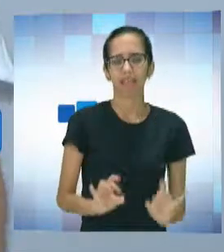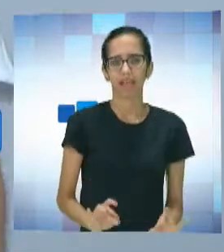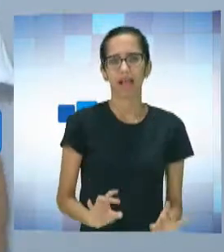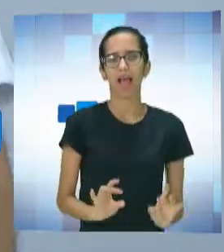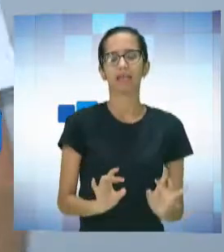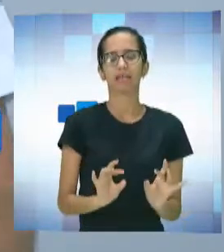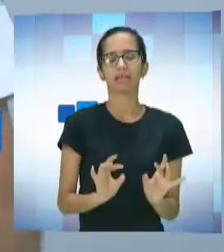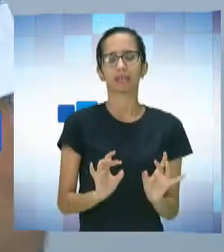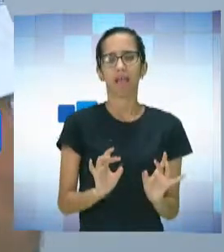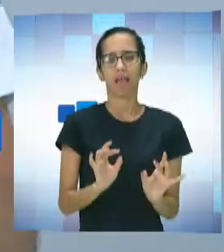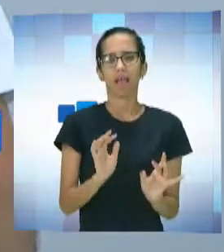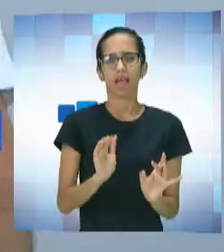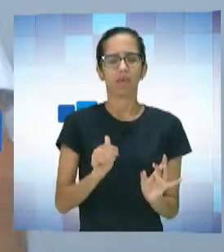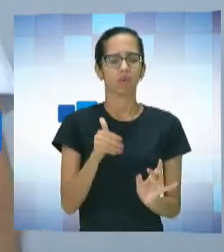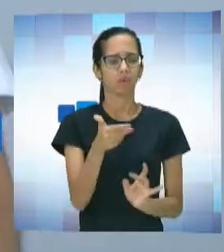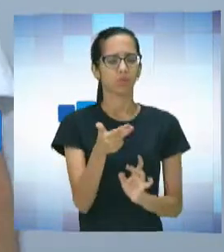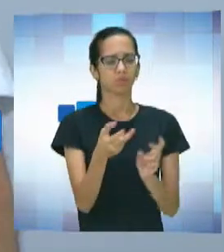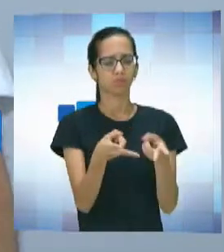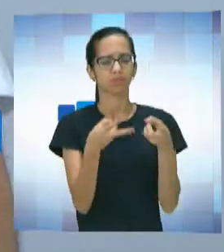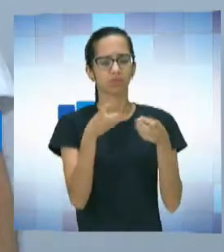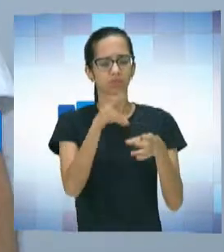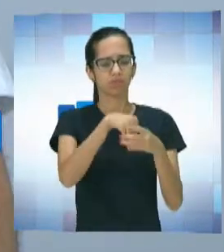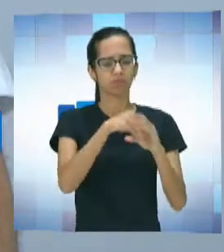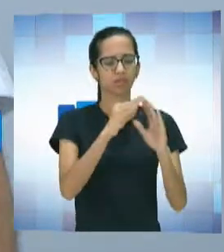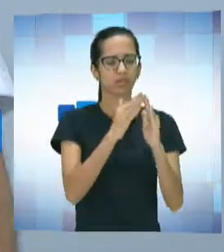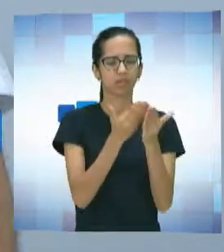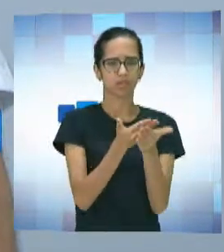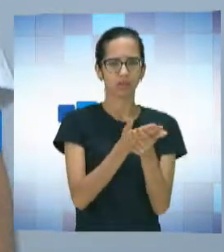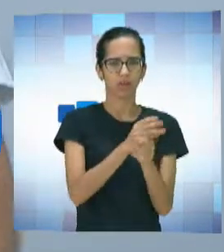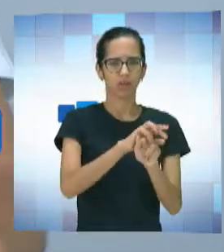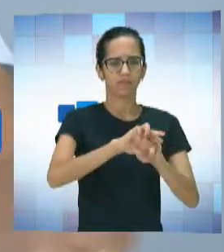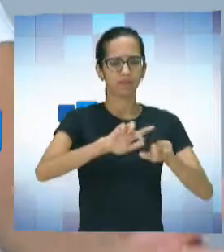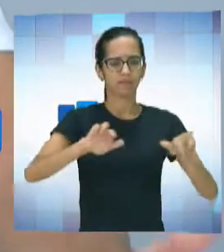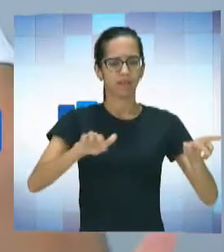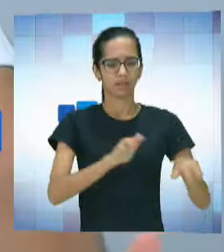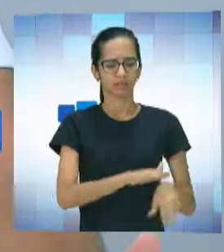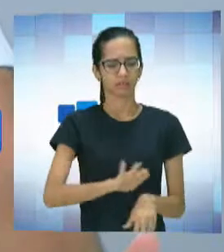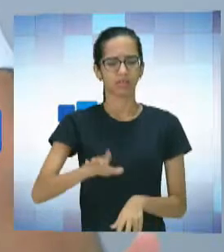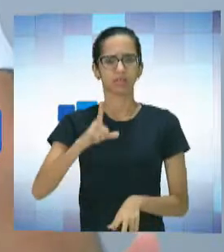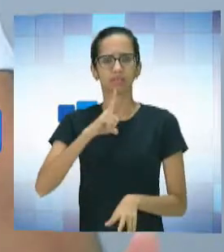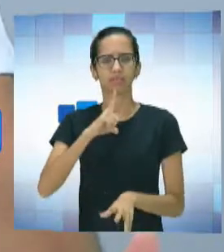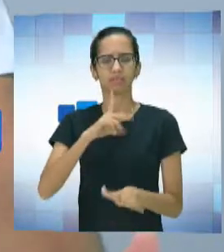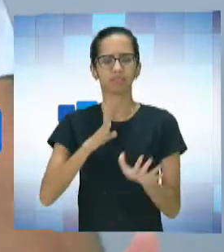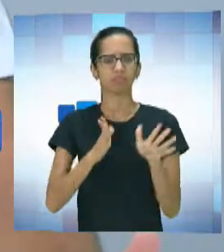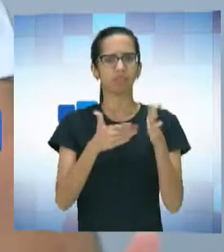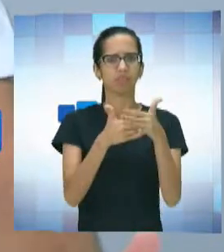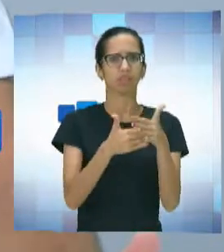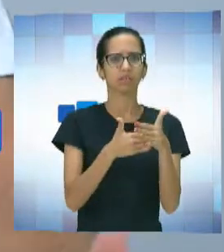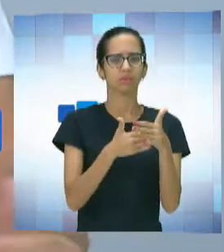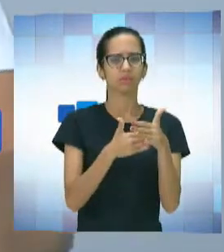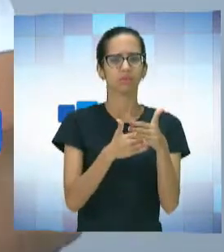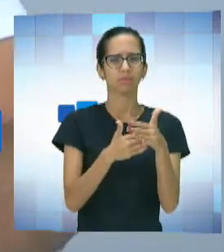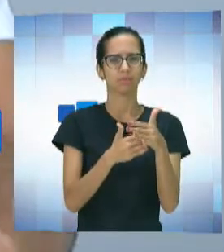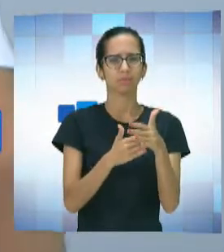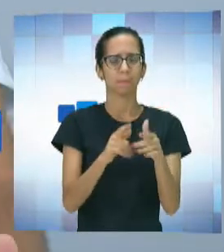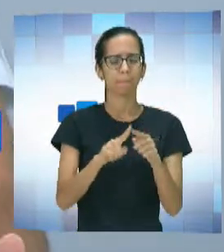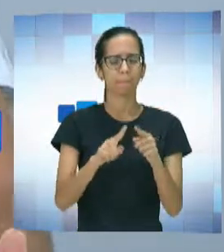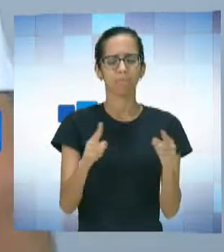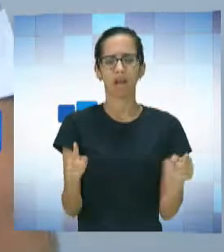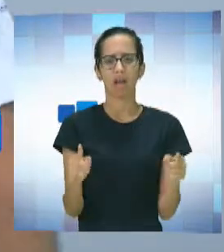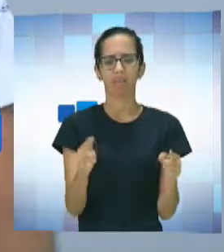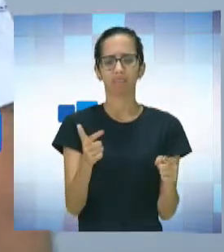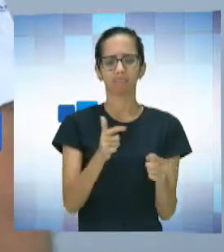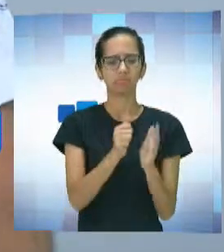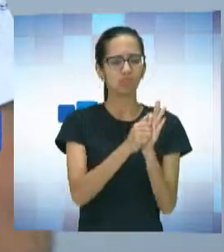E eu percebi, nós, dentro da escola, muitas crianças com limitações, mas não tinha nenhuma atividade